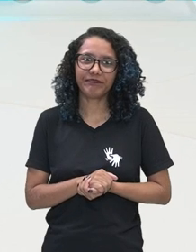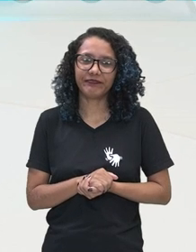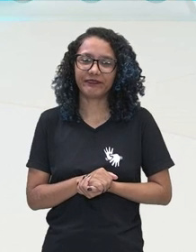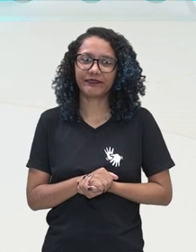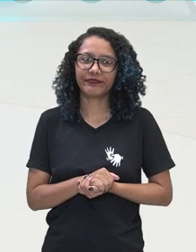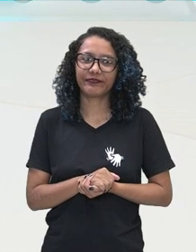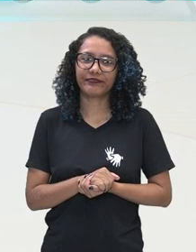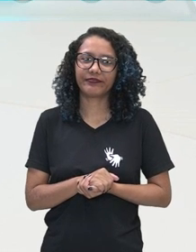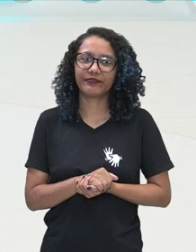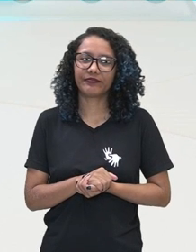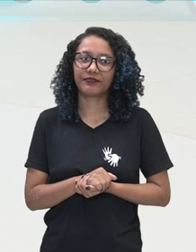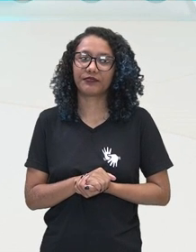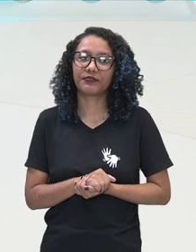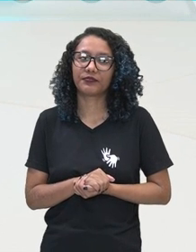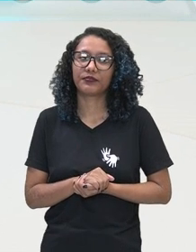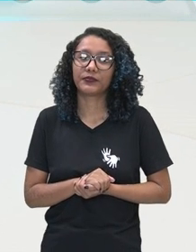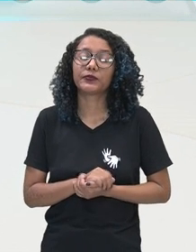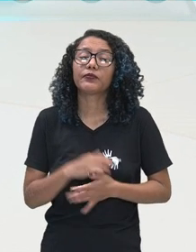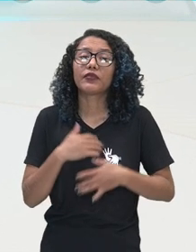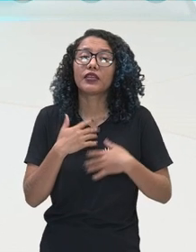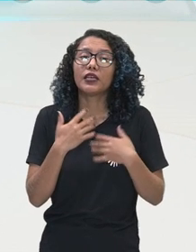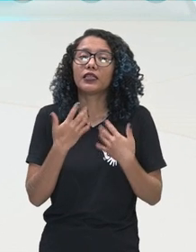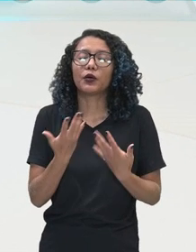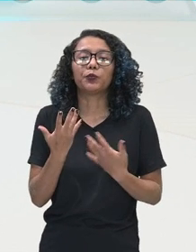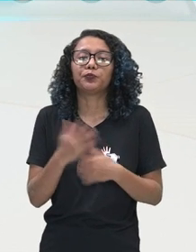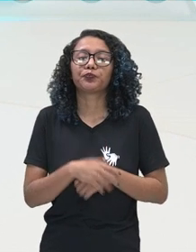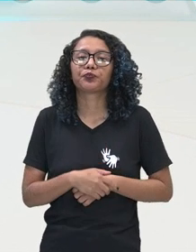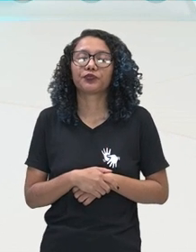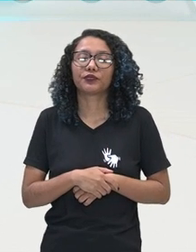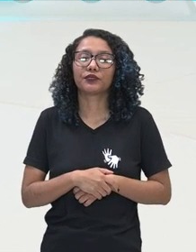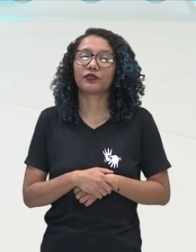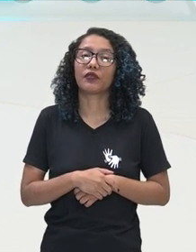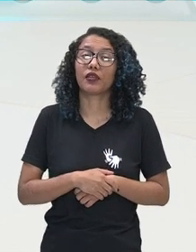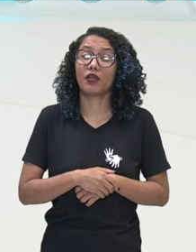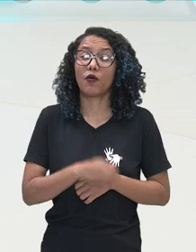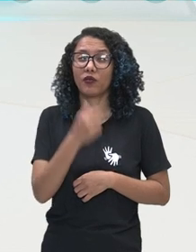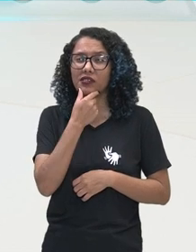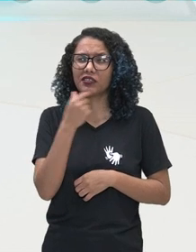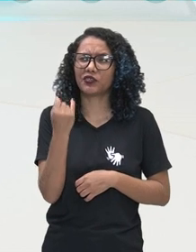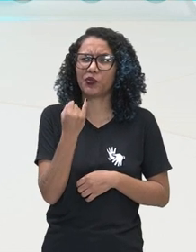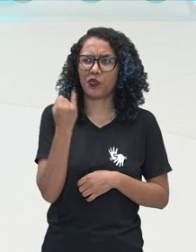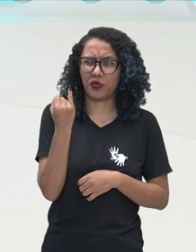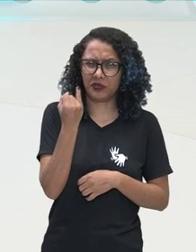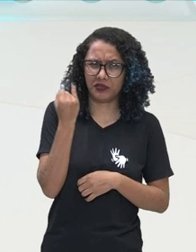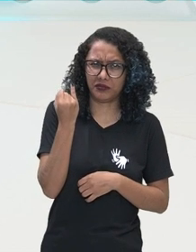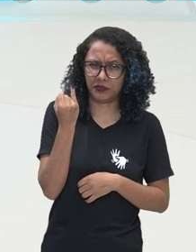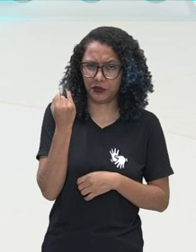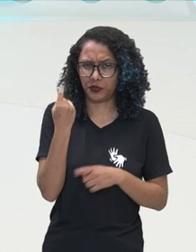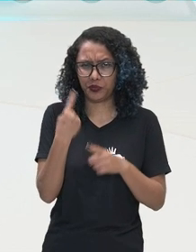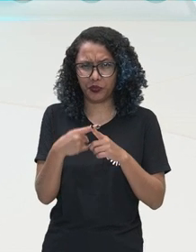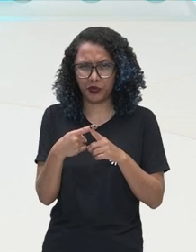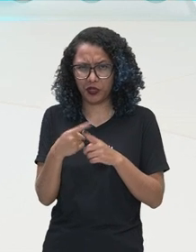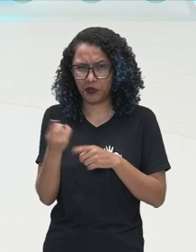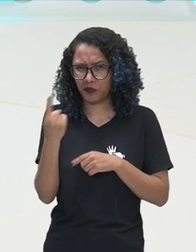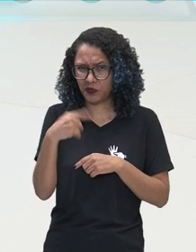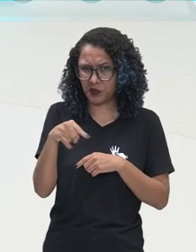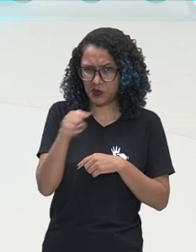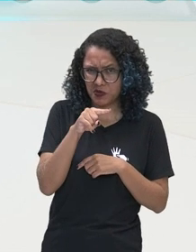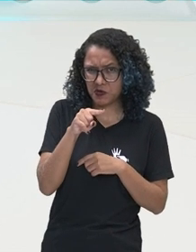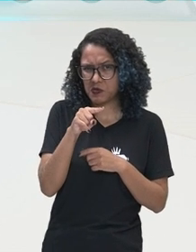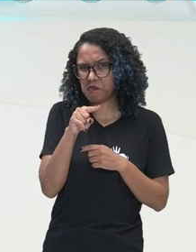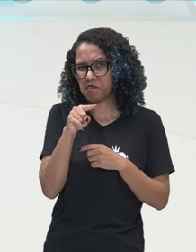Qual é a importância desse idioma para vocês? Qual é a importância desse idioma